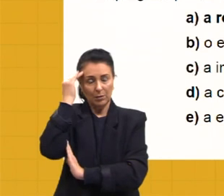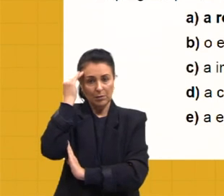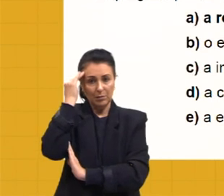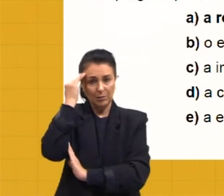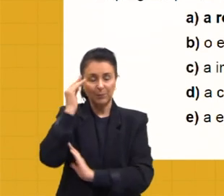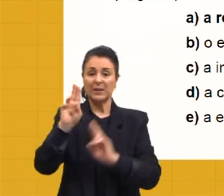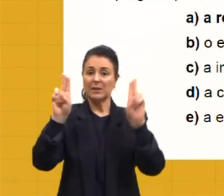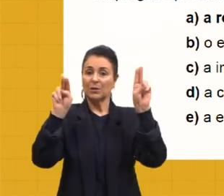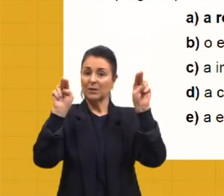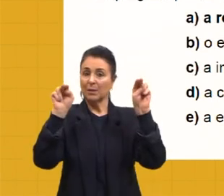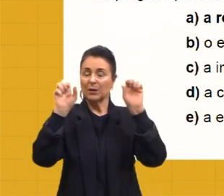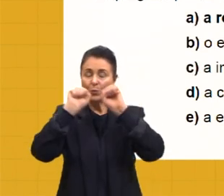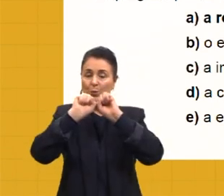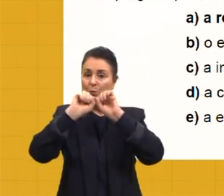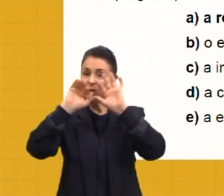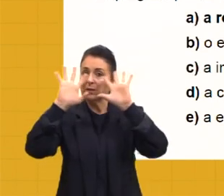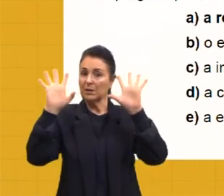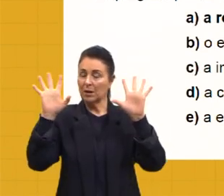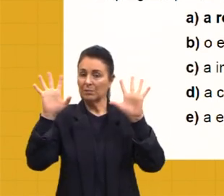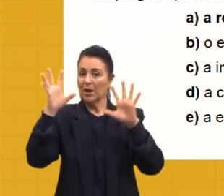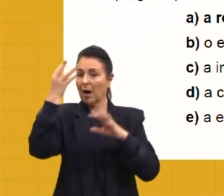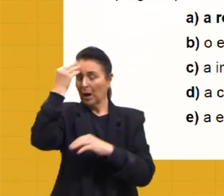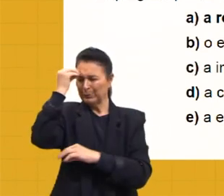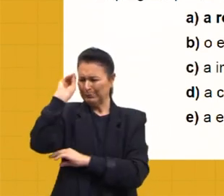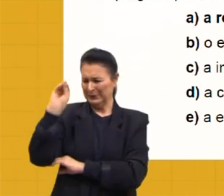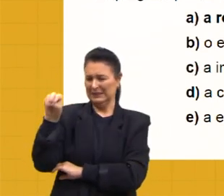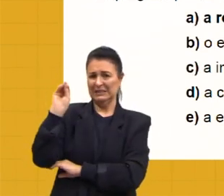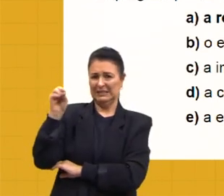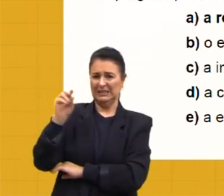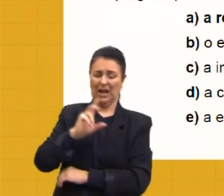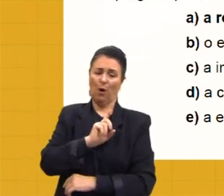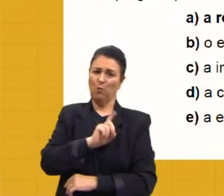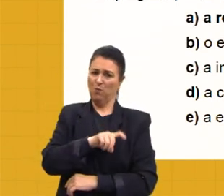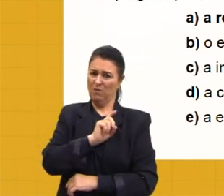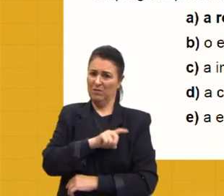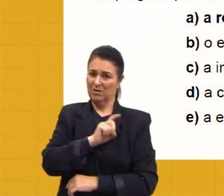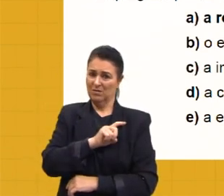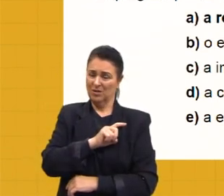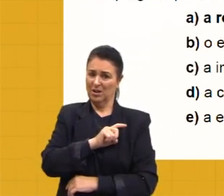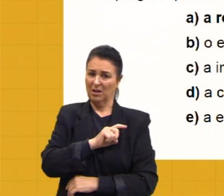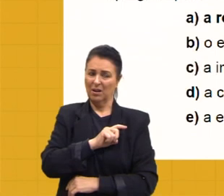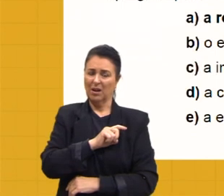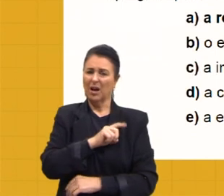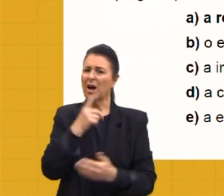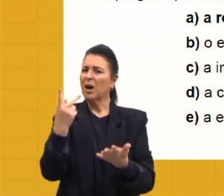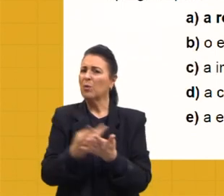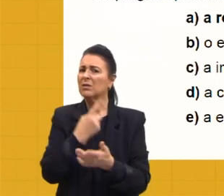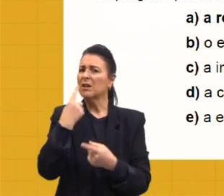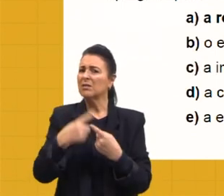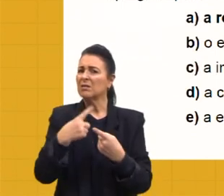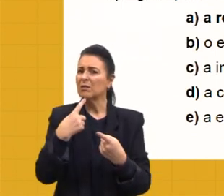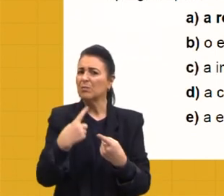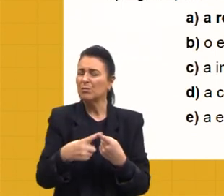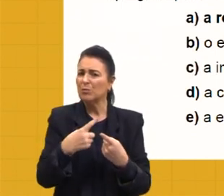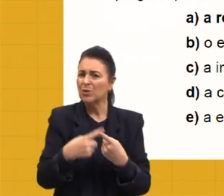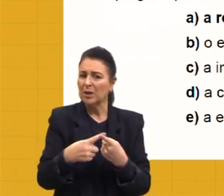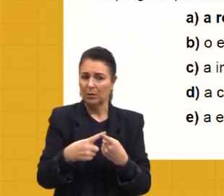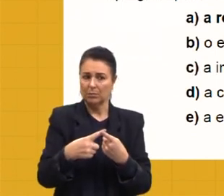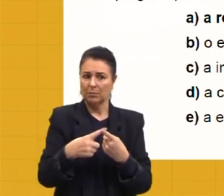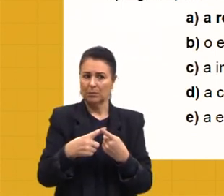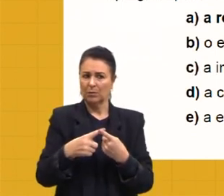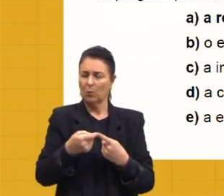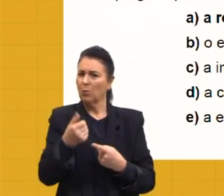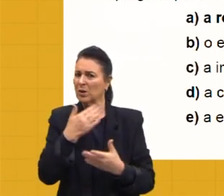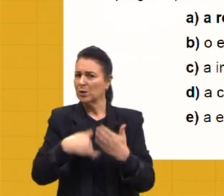lema do esclarecimento. A preguiça e a covardia são as causas pelas quais uma tão grande parte dos homens,